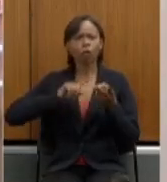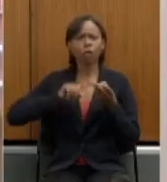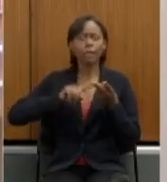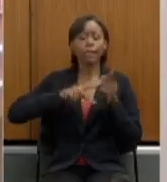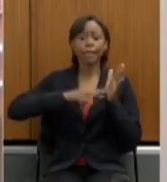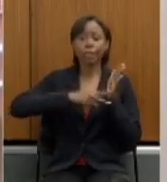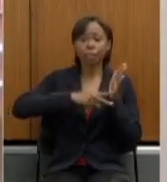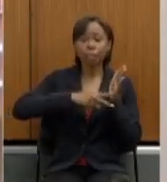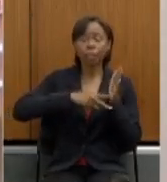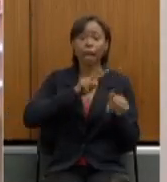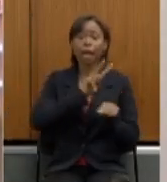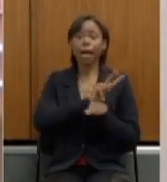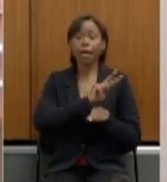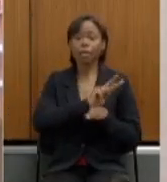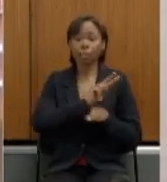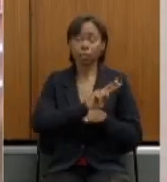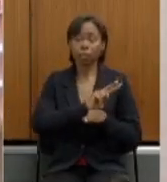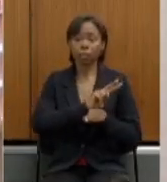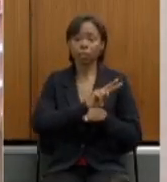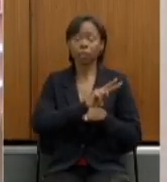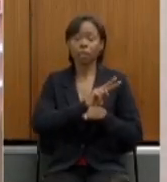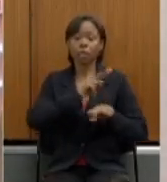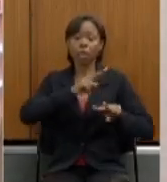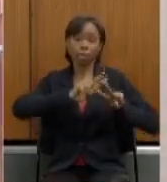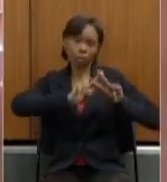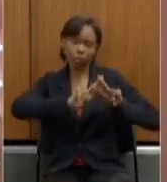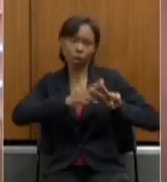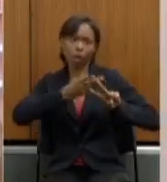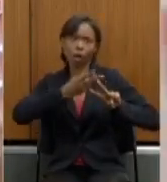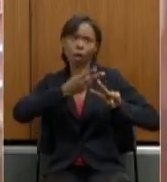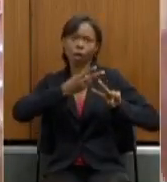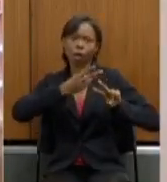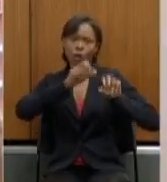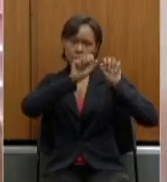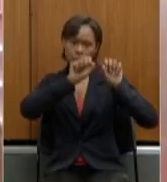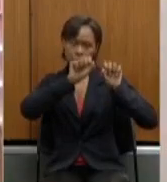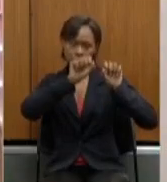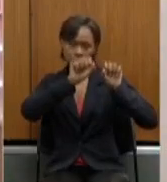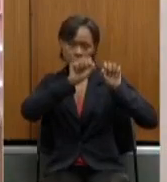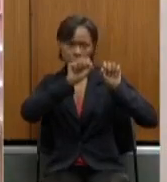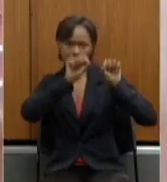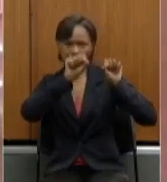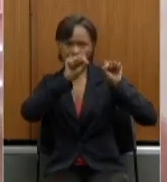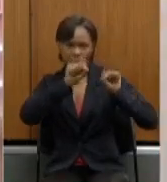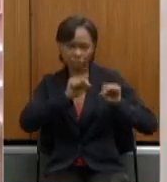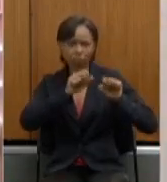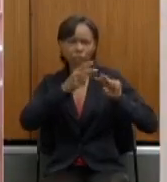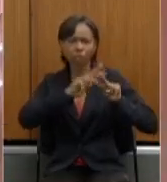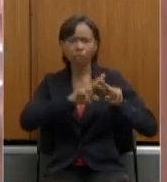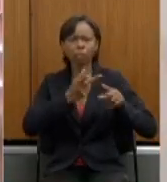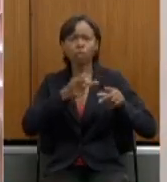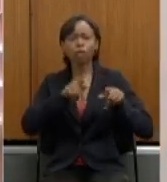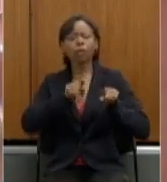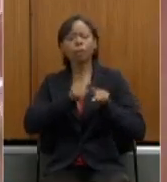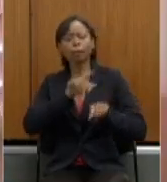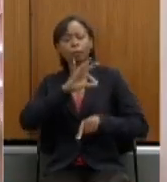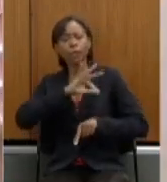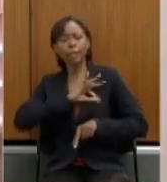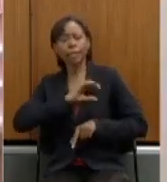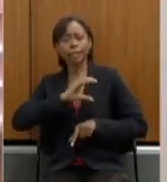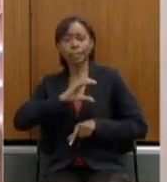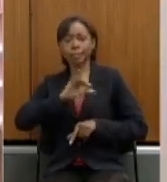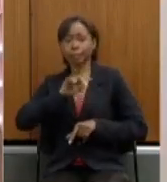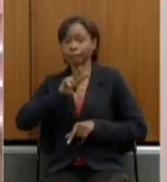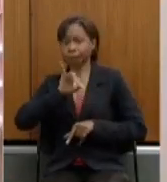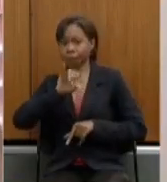agentes penitenciários policiais civis e paralelamente a isso alguns representantes do Ministério Público do Tribunal